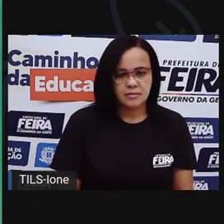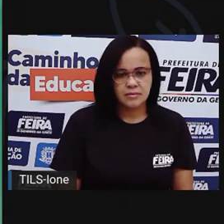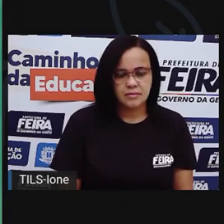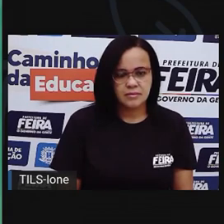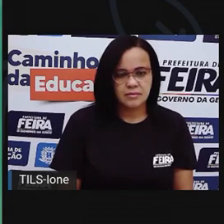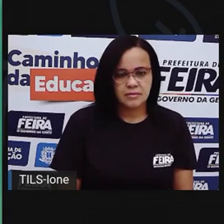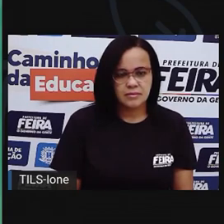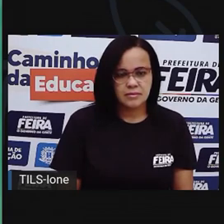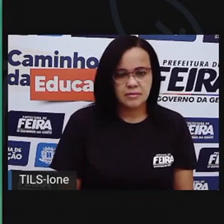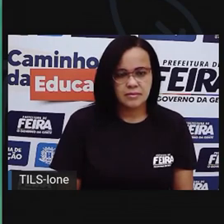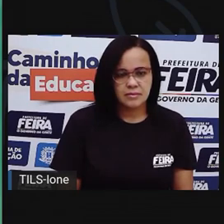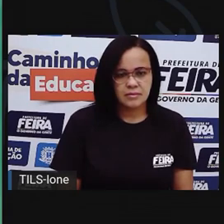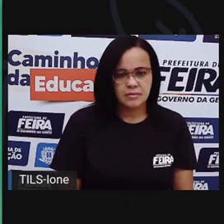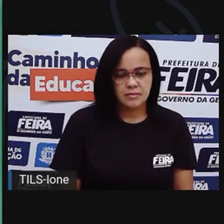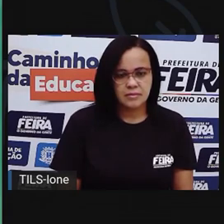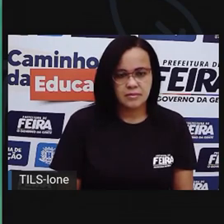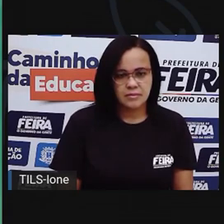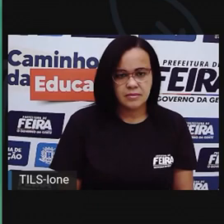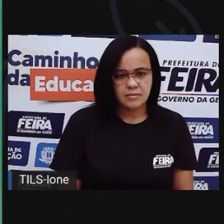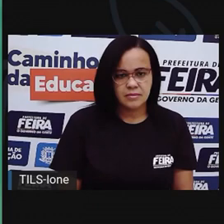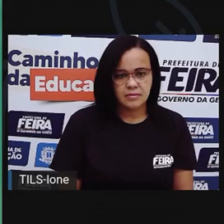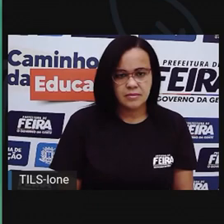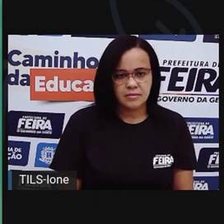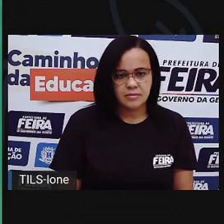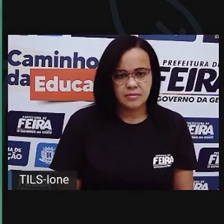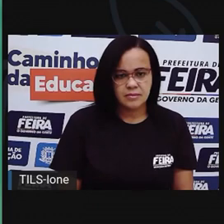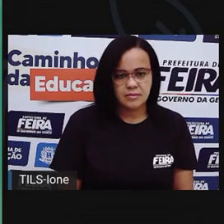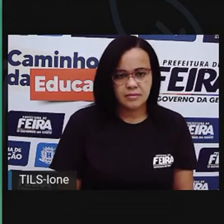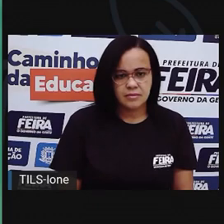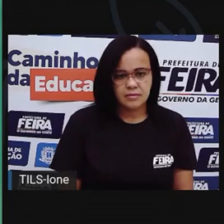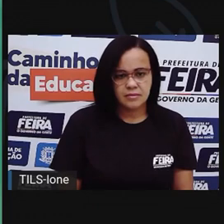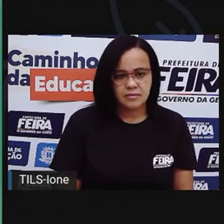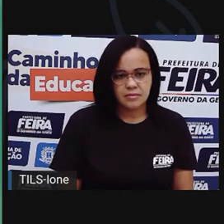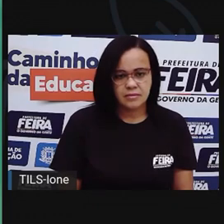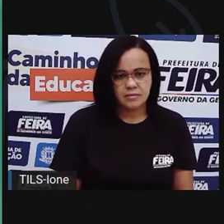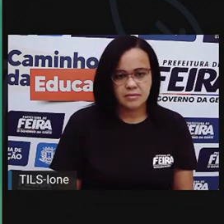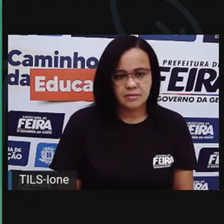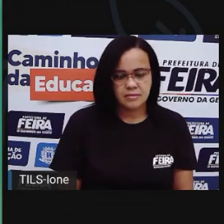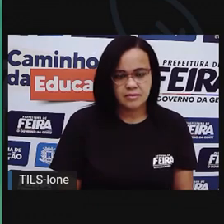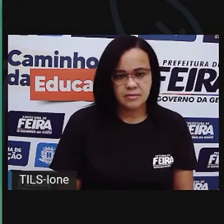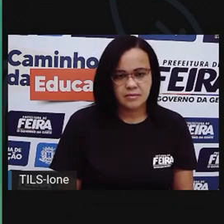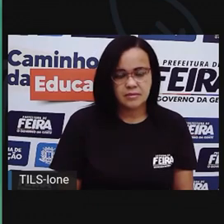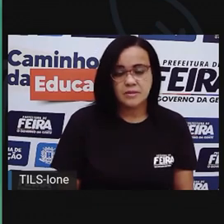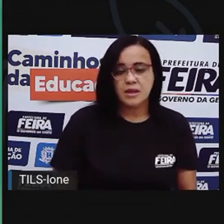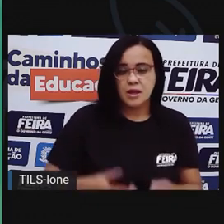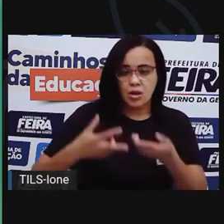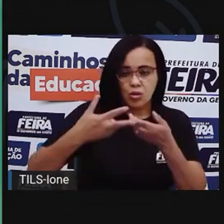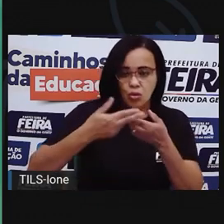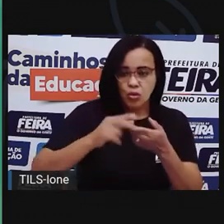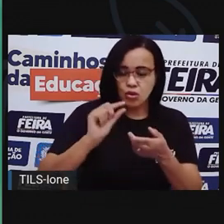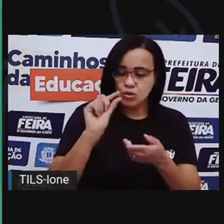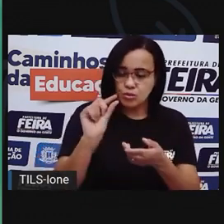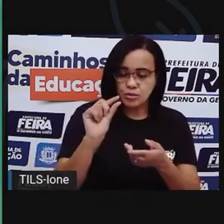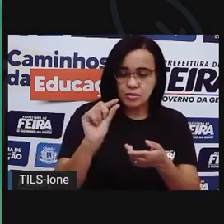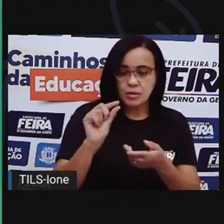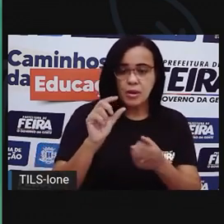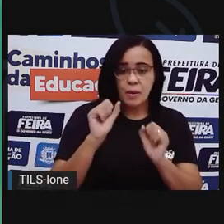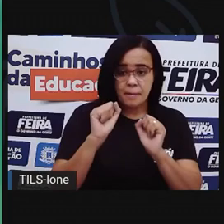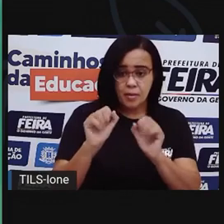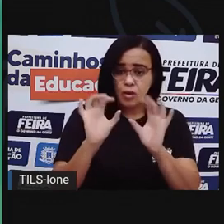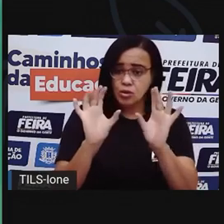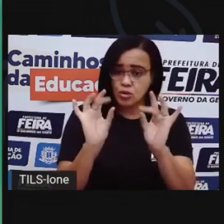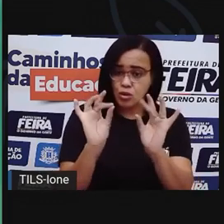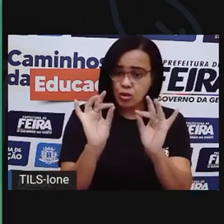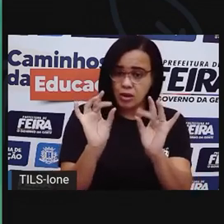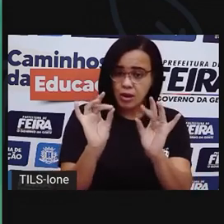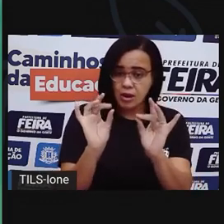Essa parte que eu cortei aqui, ó. Eu já posso colar aqui, ó. Em outro lugar que já está... Estava precisando, né? Estava faltando